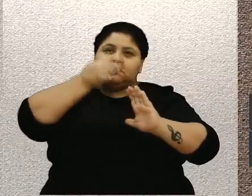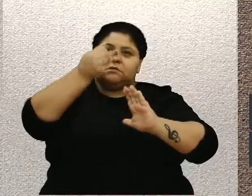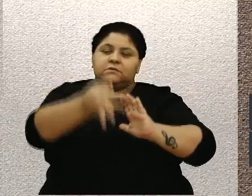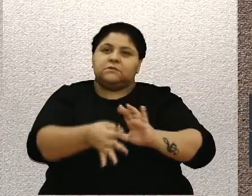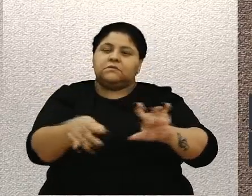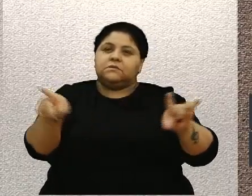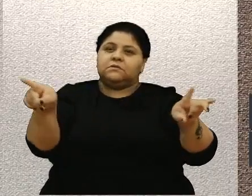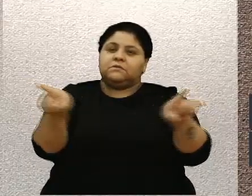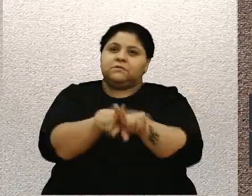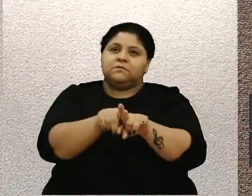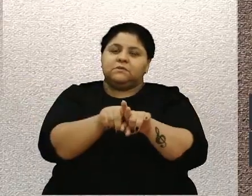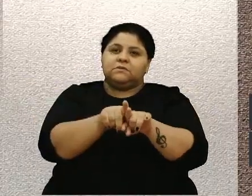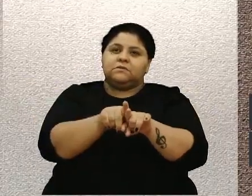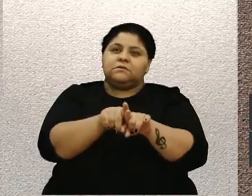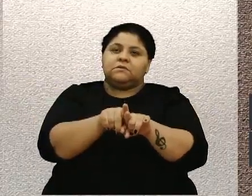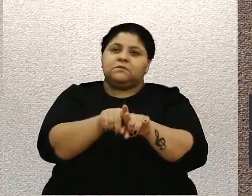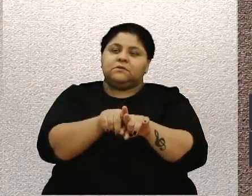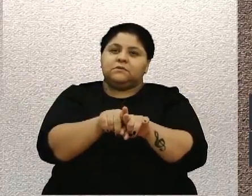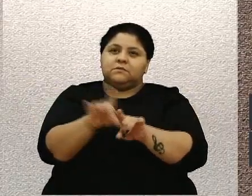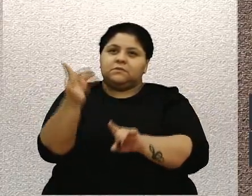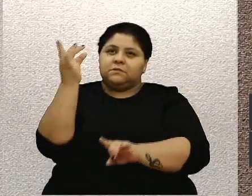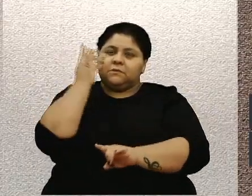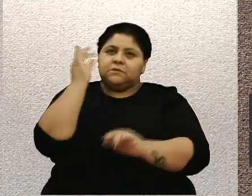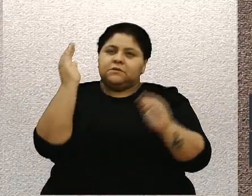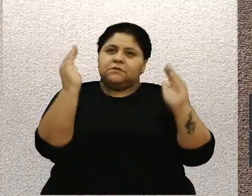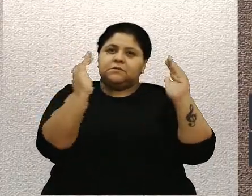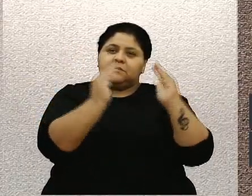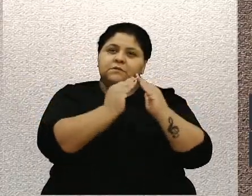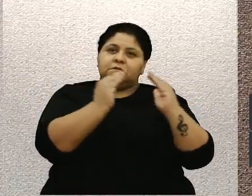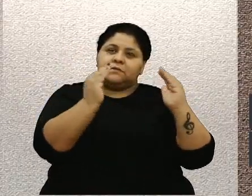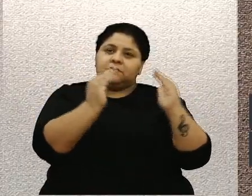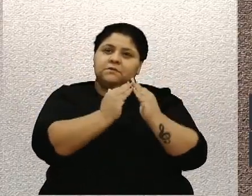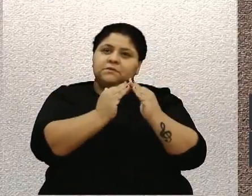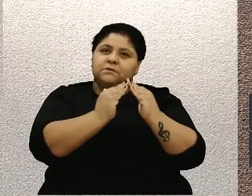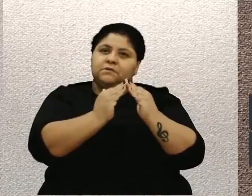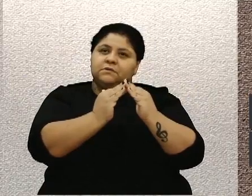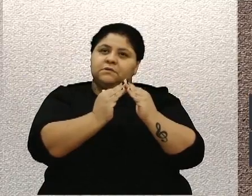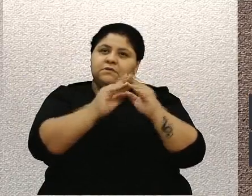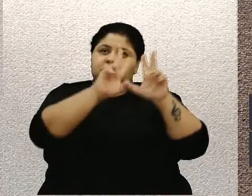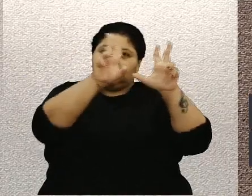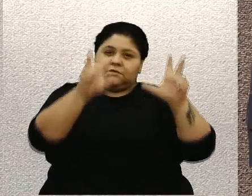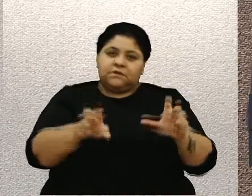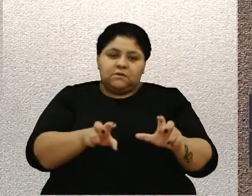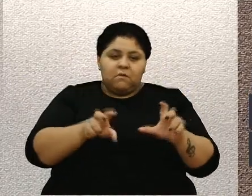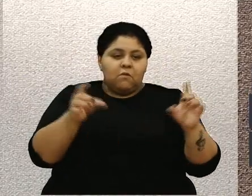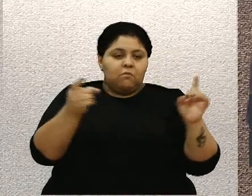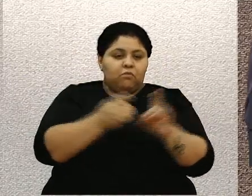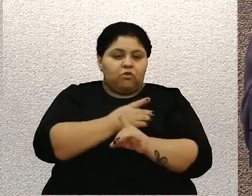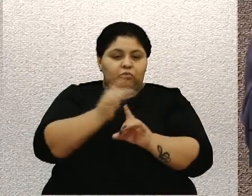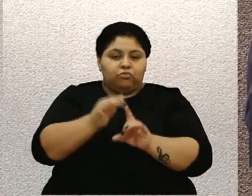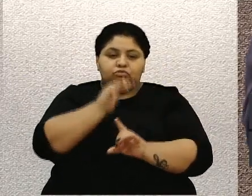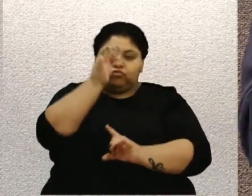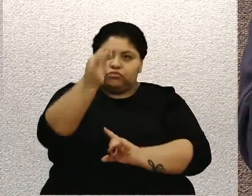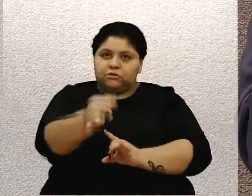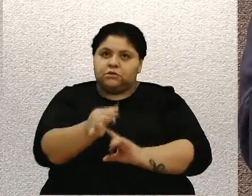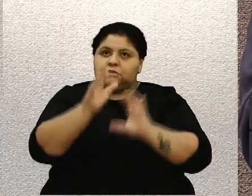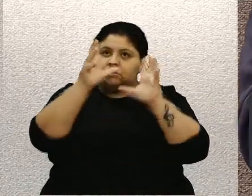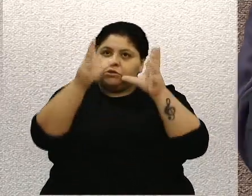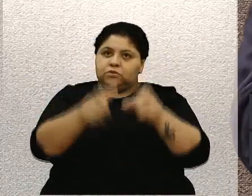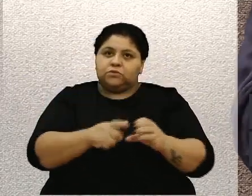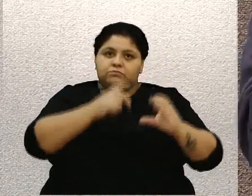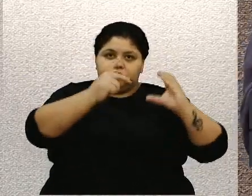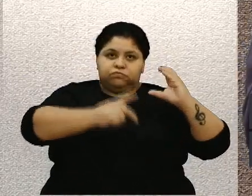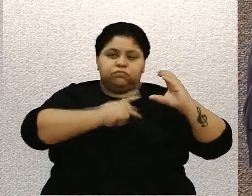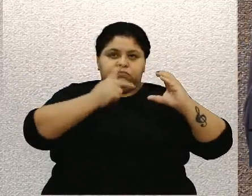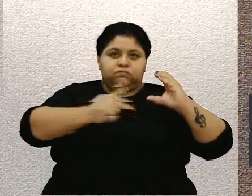presente nesta casa a discussão do meio ambiente, que vai ser o tema dominante daqui para frente, em todas as câmaras de